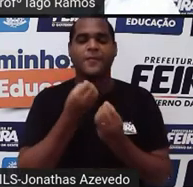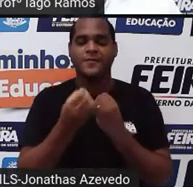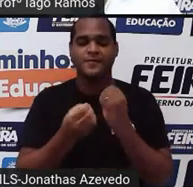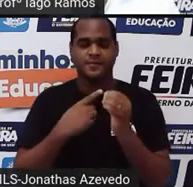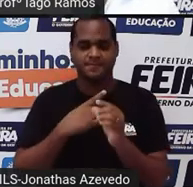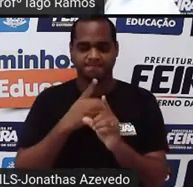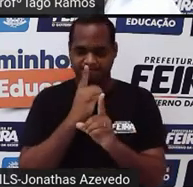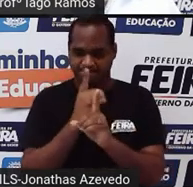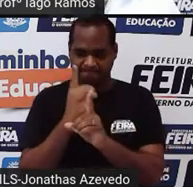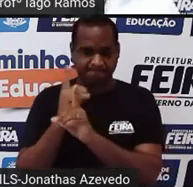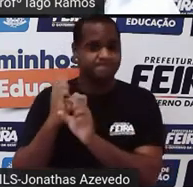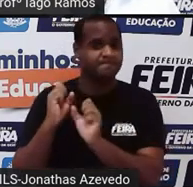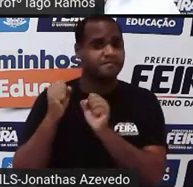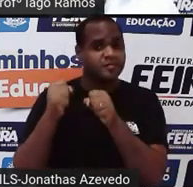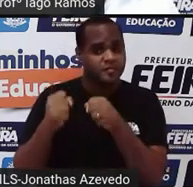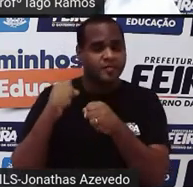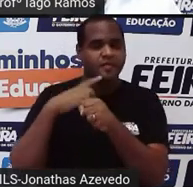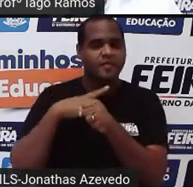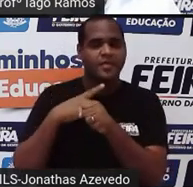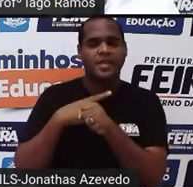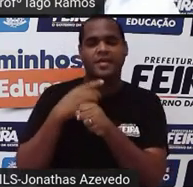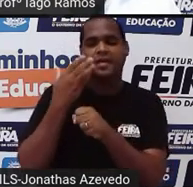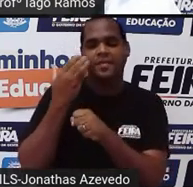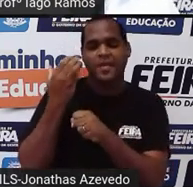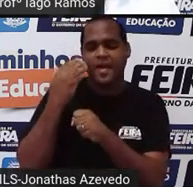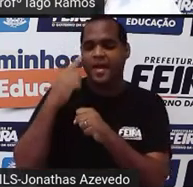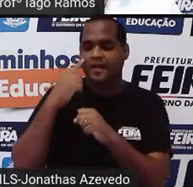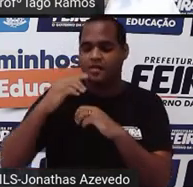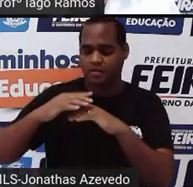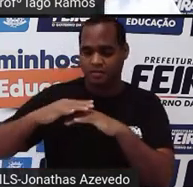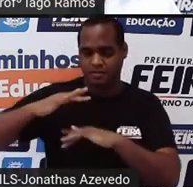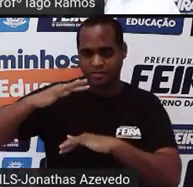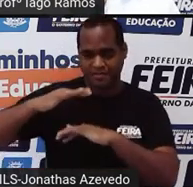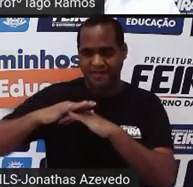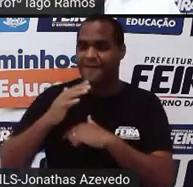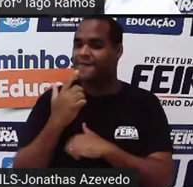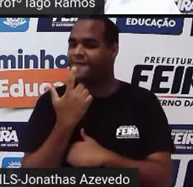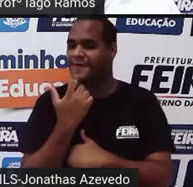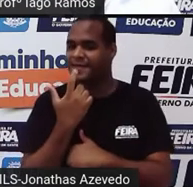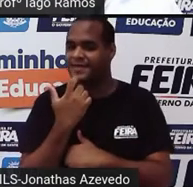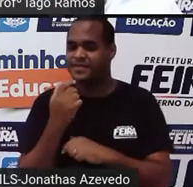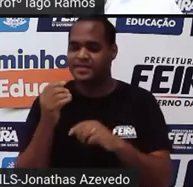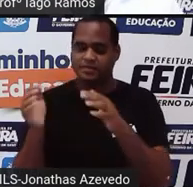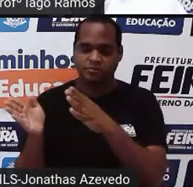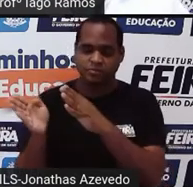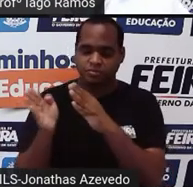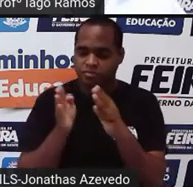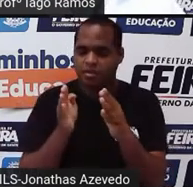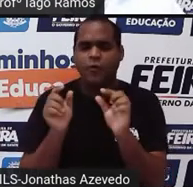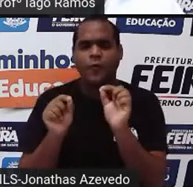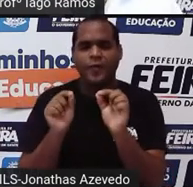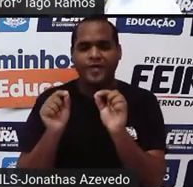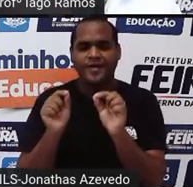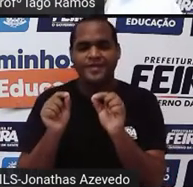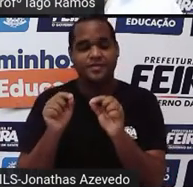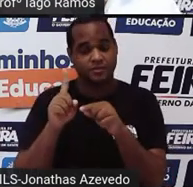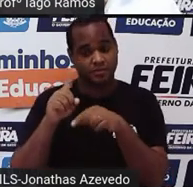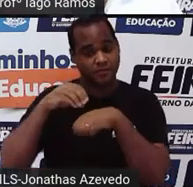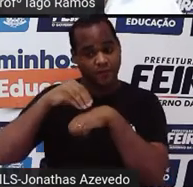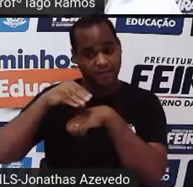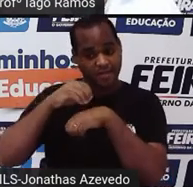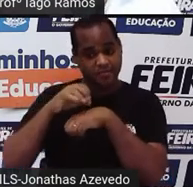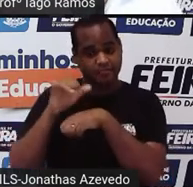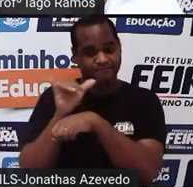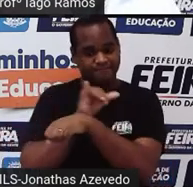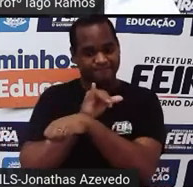a medida do volume desse recipiente vermelho se eu te der a informação de que